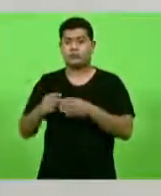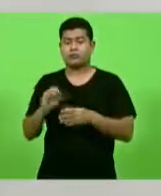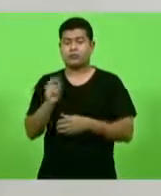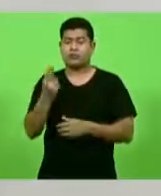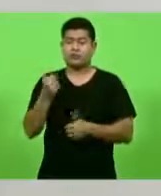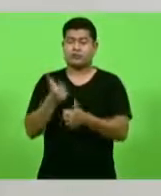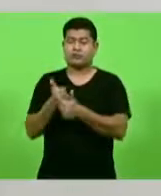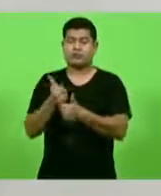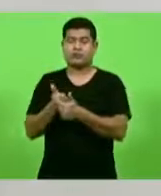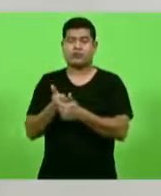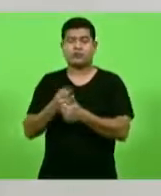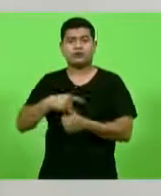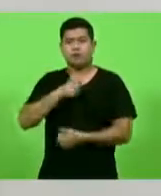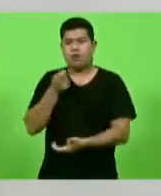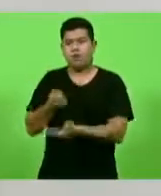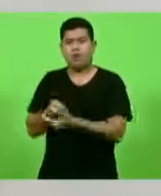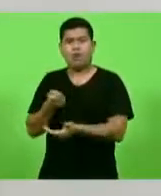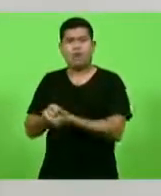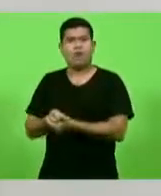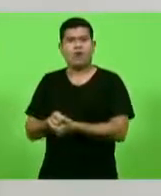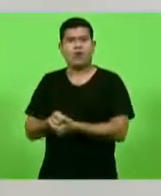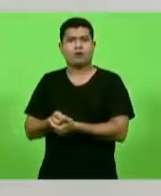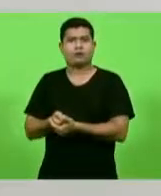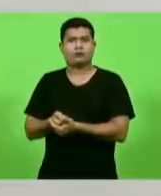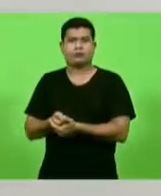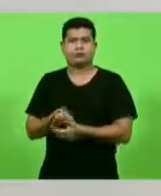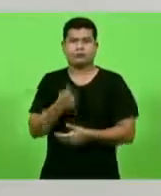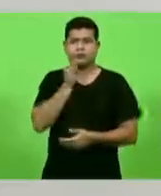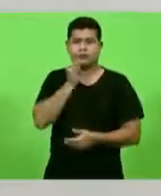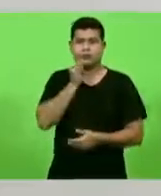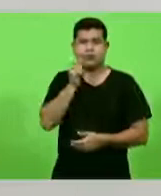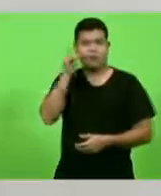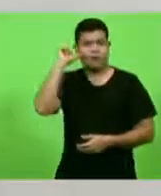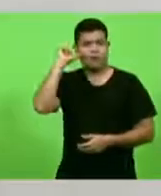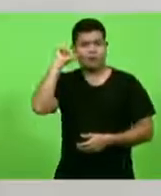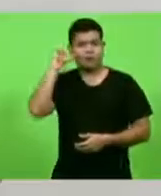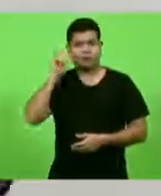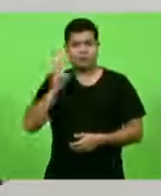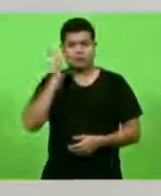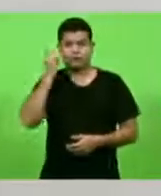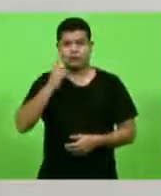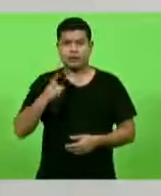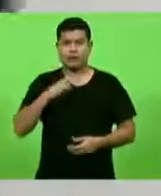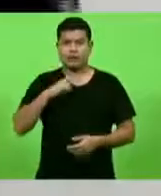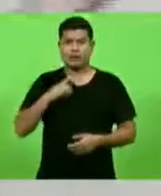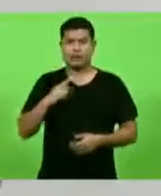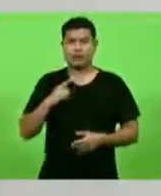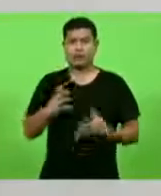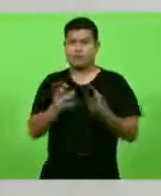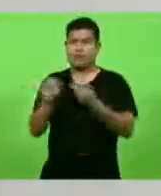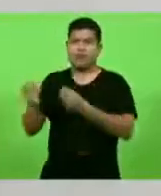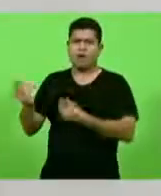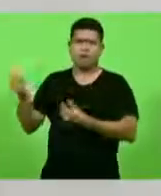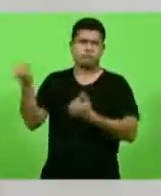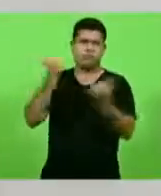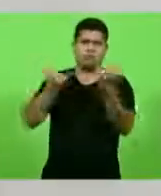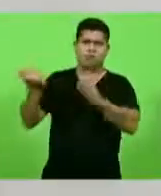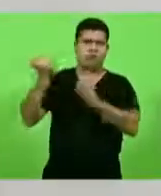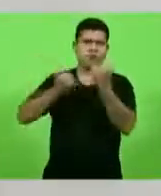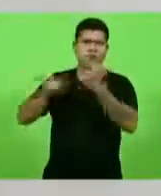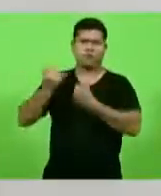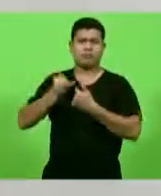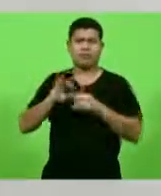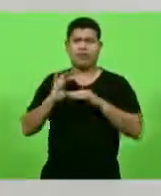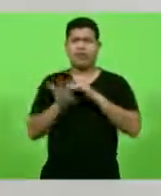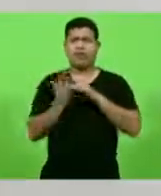cobrados. Ontem, o deputado estava aqui reclamando que teve gente de tudo quanto é lugar nas redes